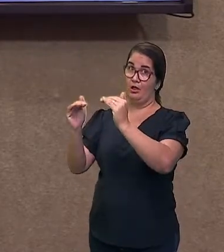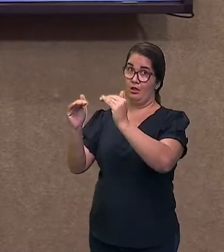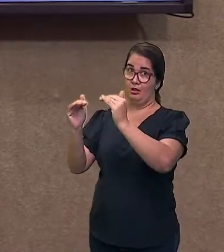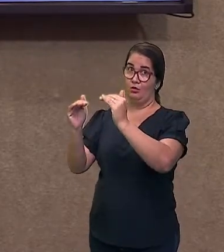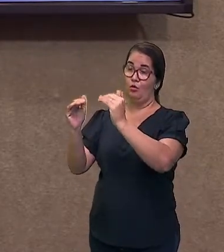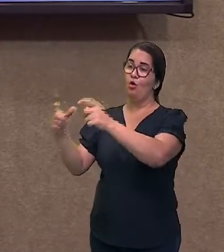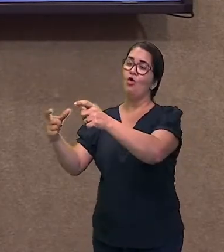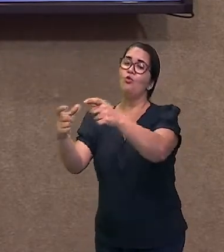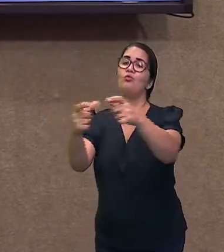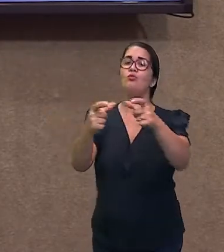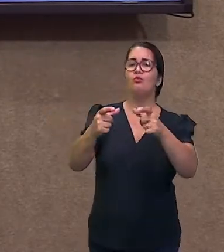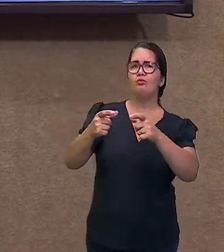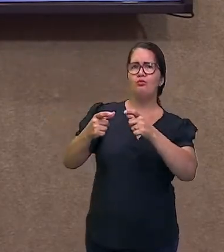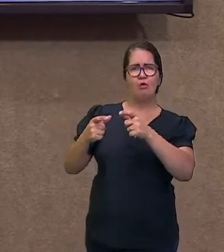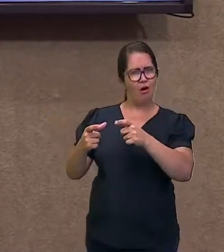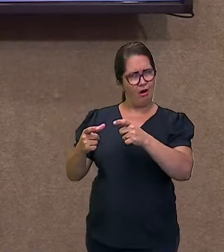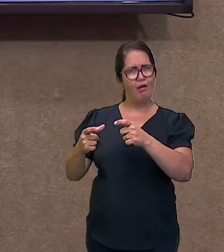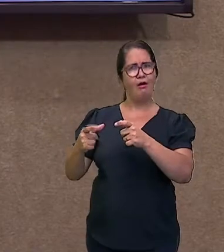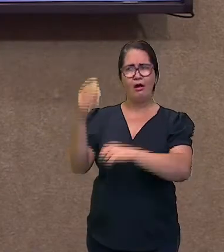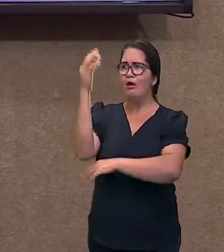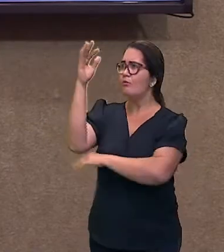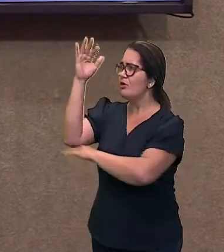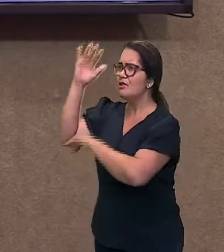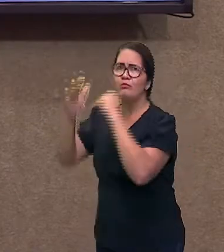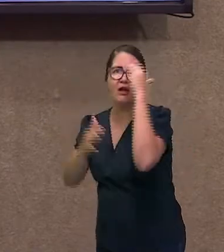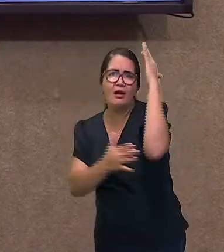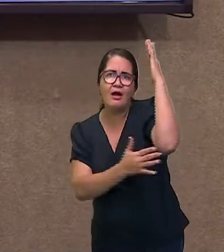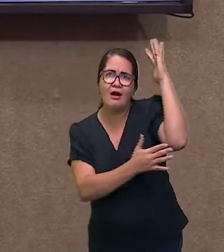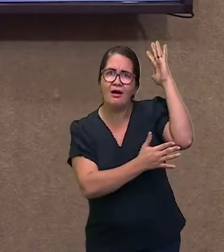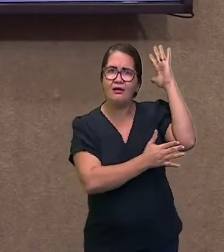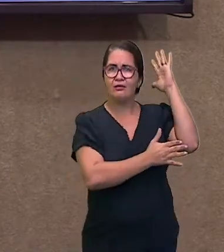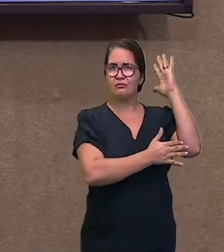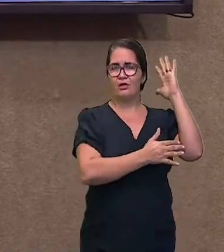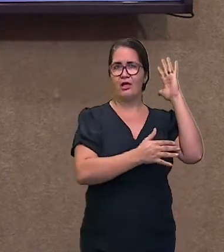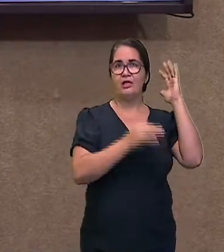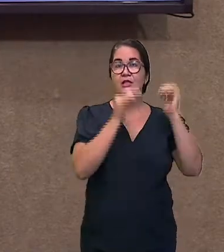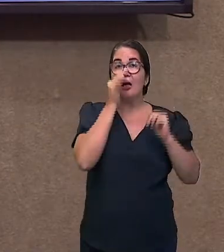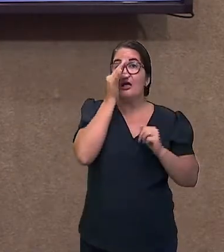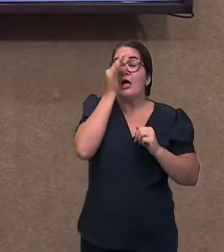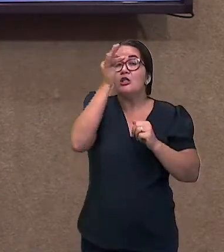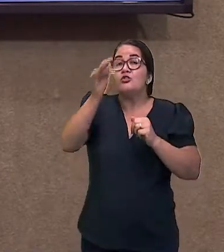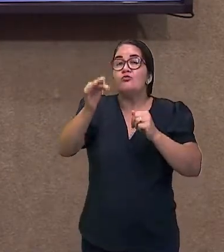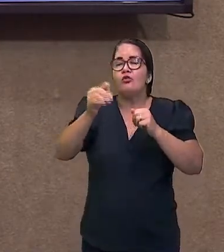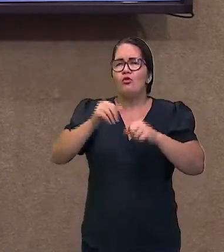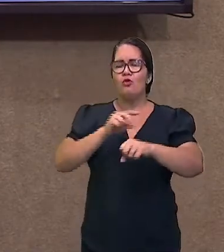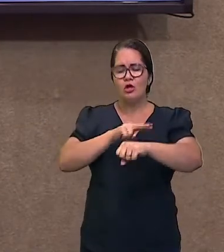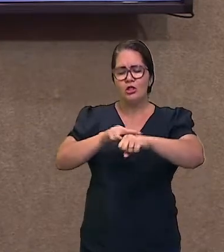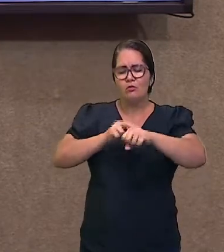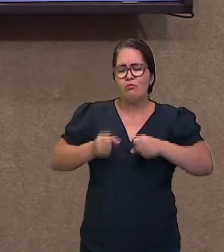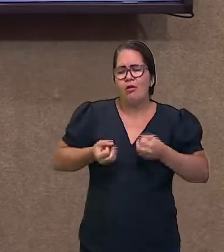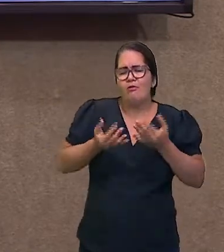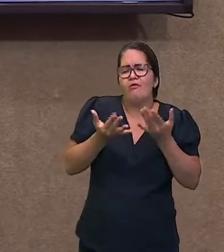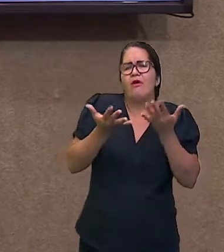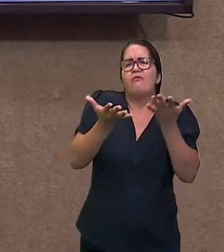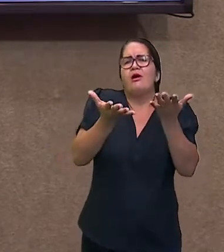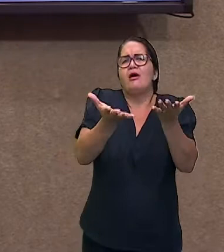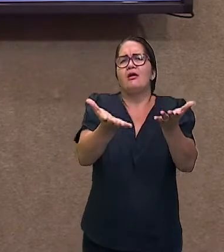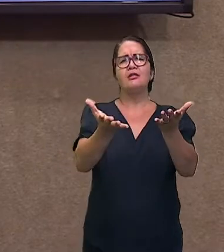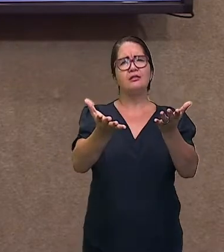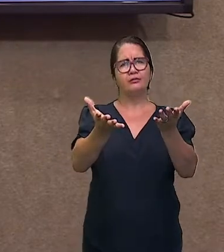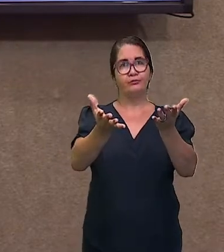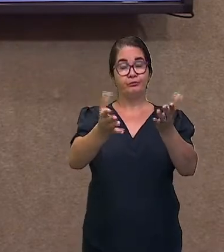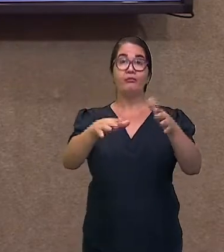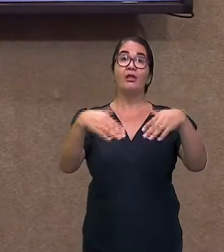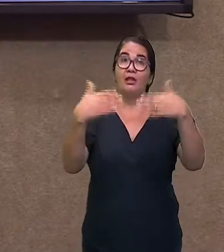no nosso entorno, ali é onde a gente consegue sobreviver. Nossa casa, a